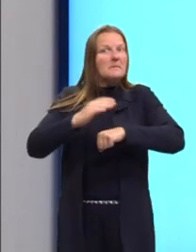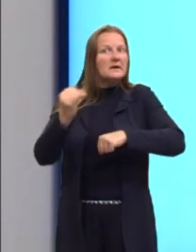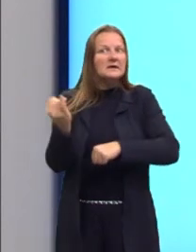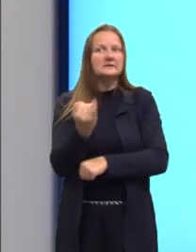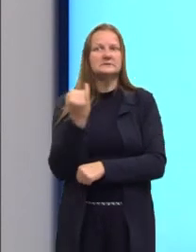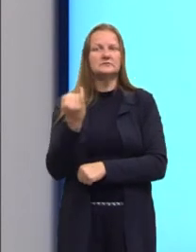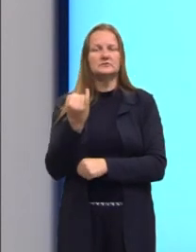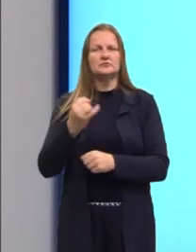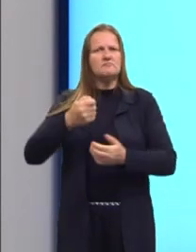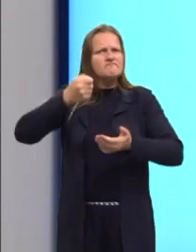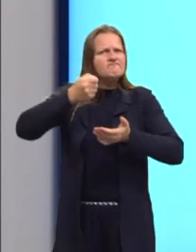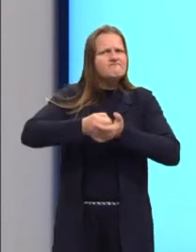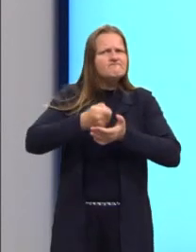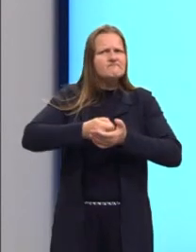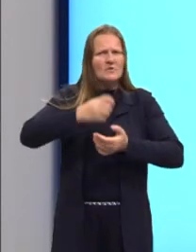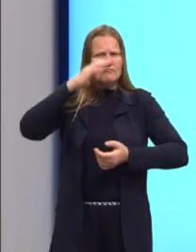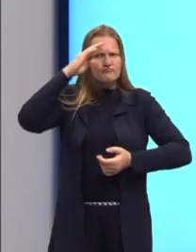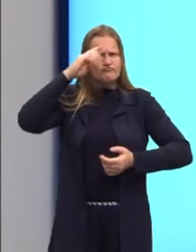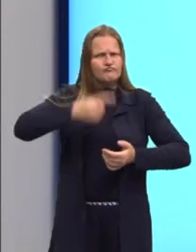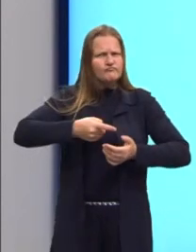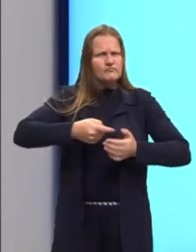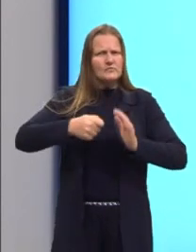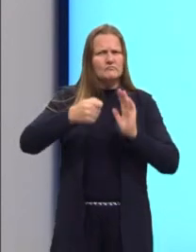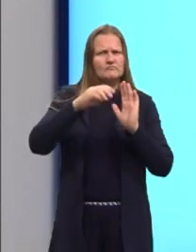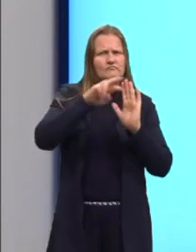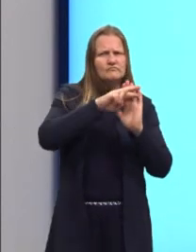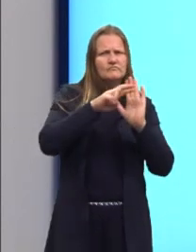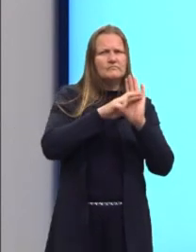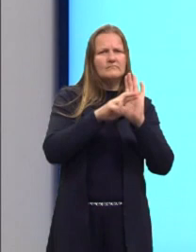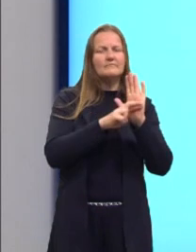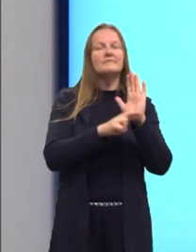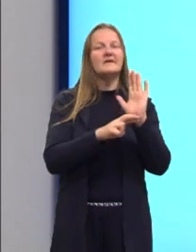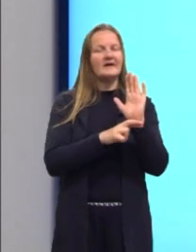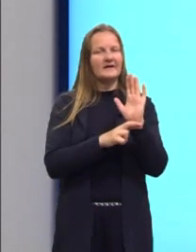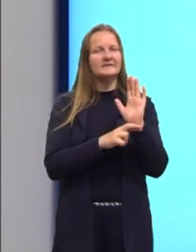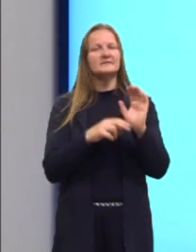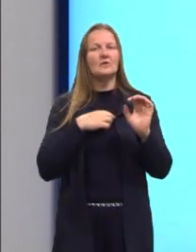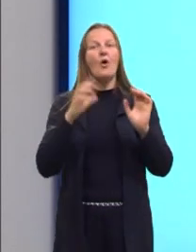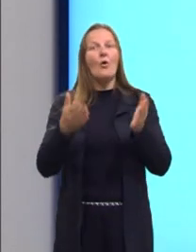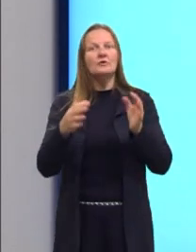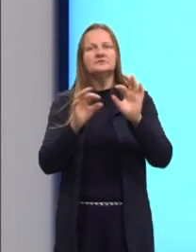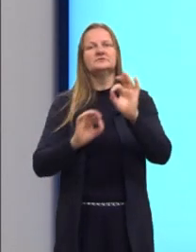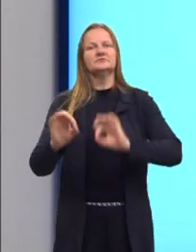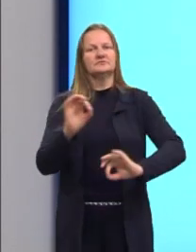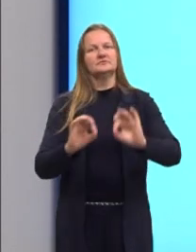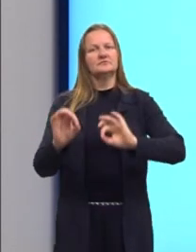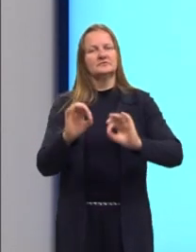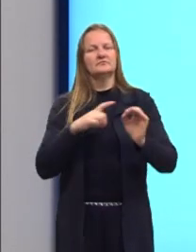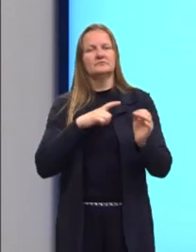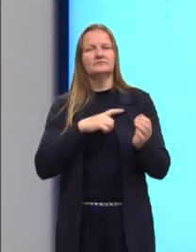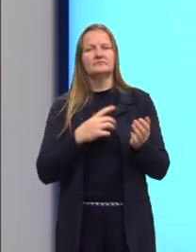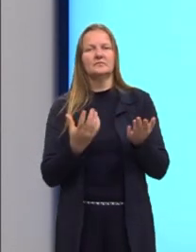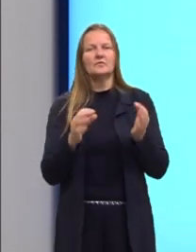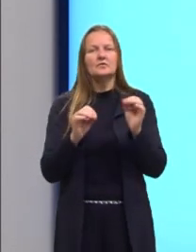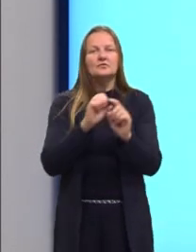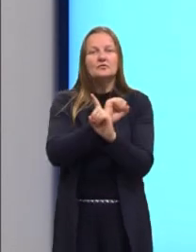de austeridade, que hoje, hoje em dia, nós temos a uberização. Vai trazer essas